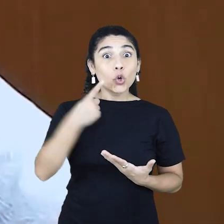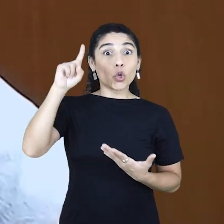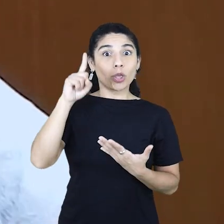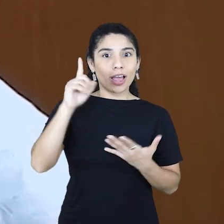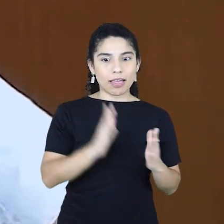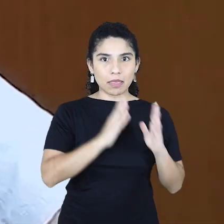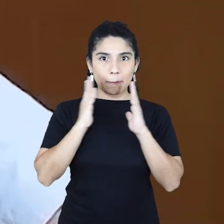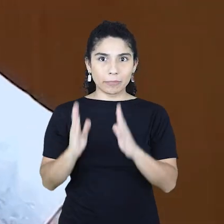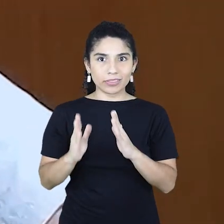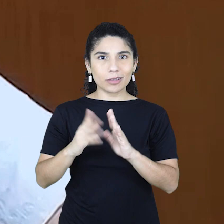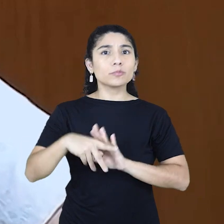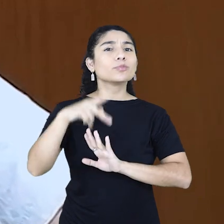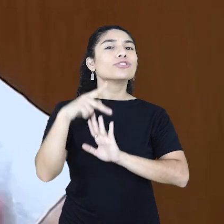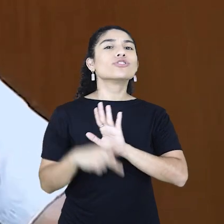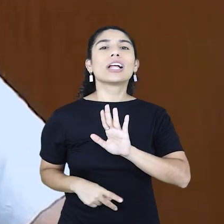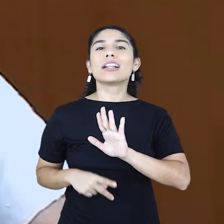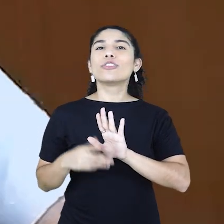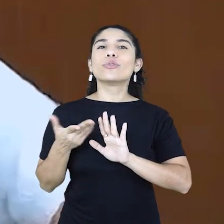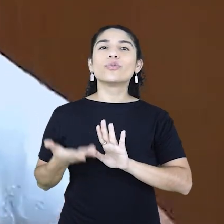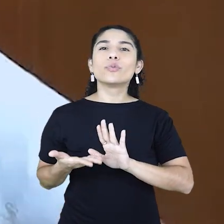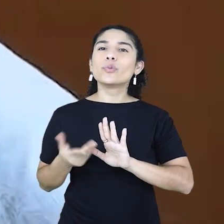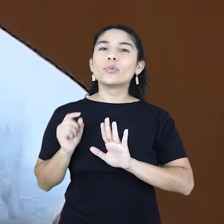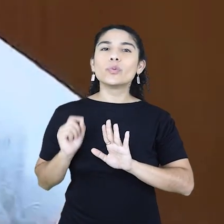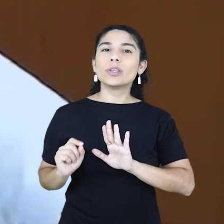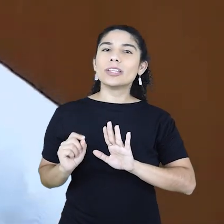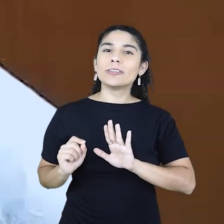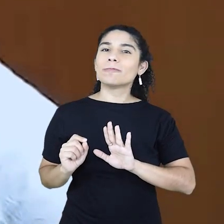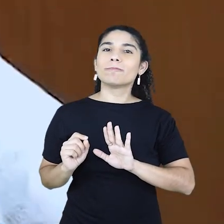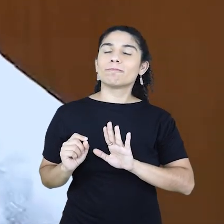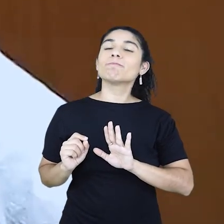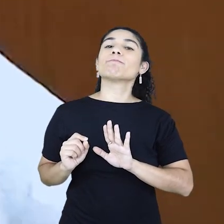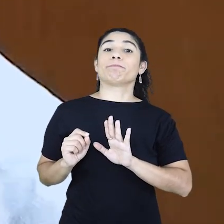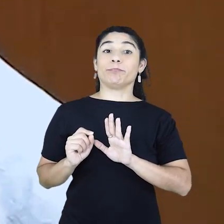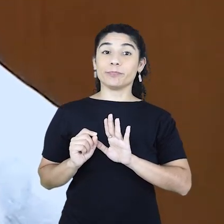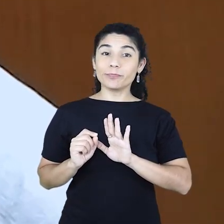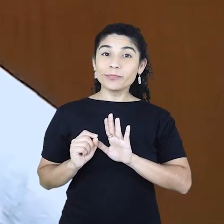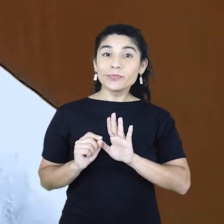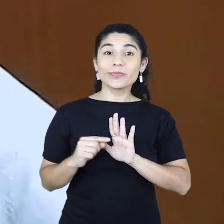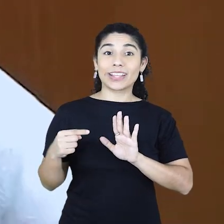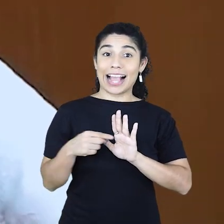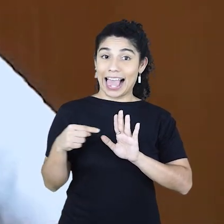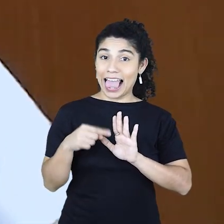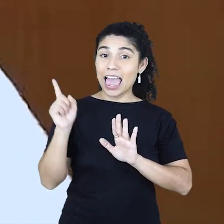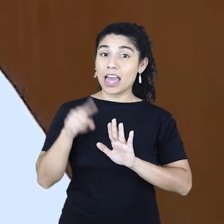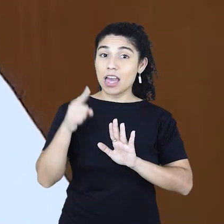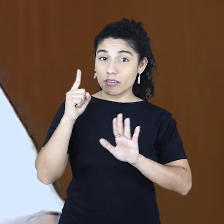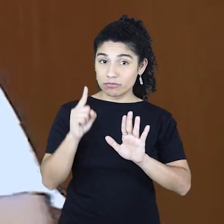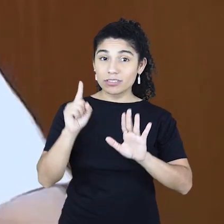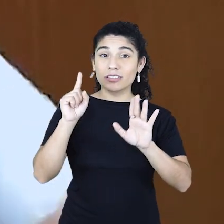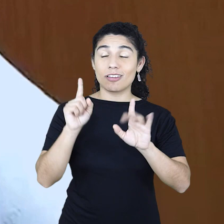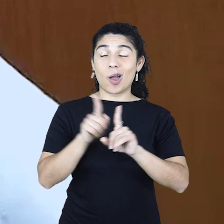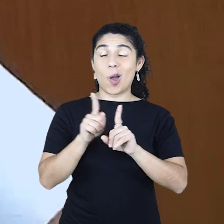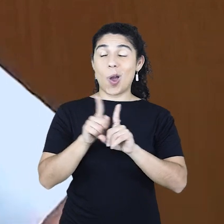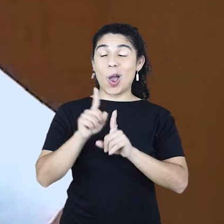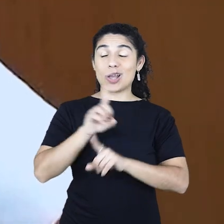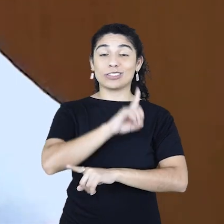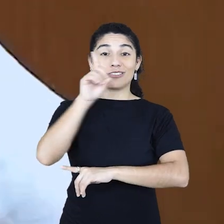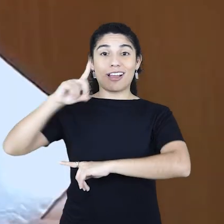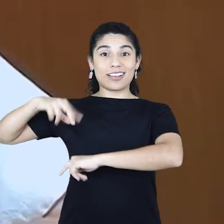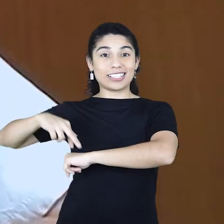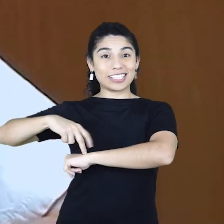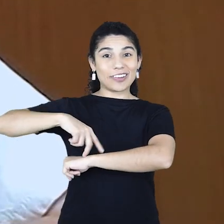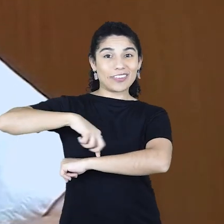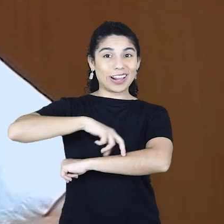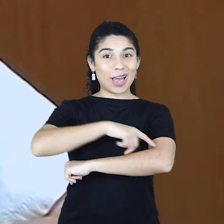dentro da última etapa desse projeto, era um desfile de moda sustentável.